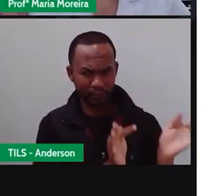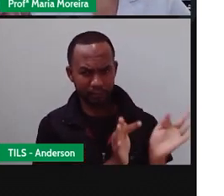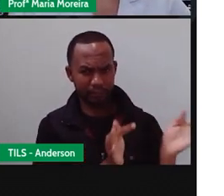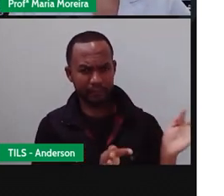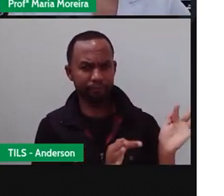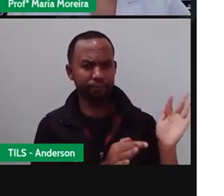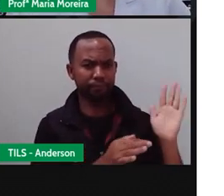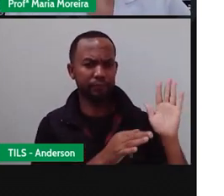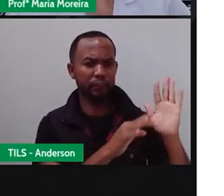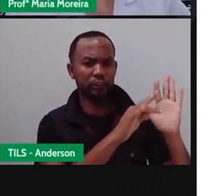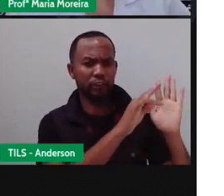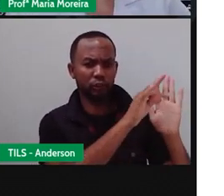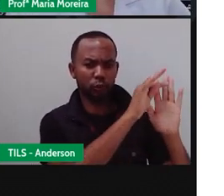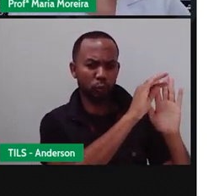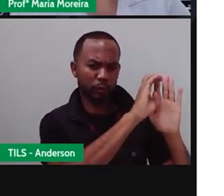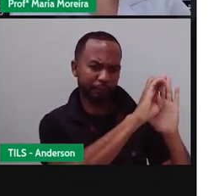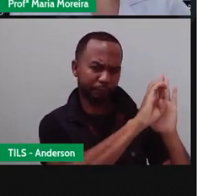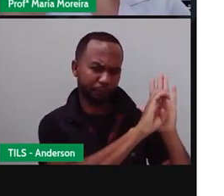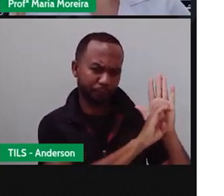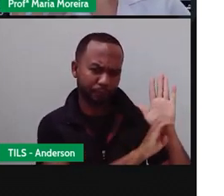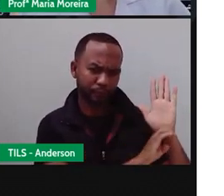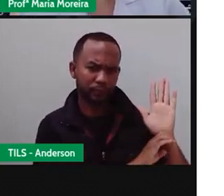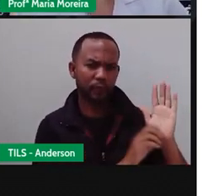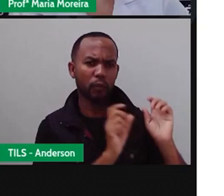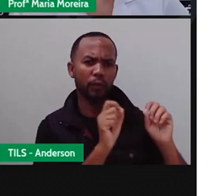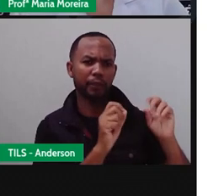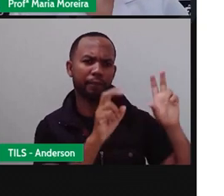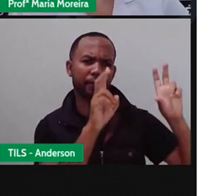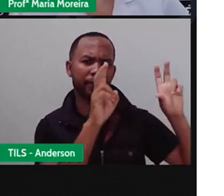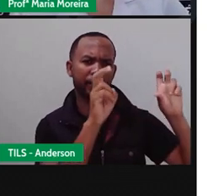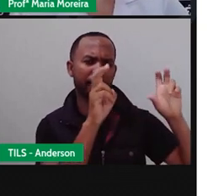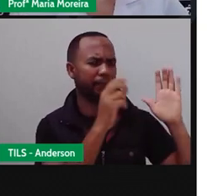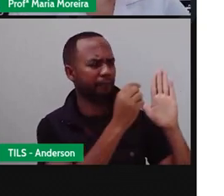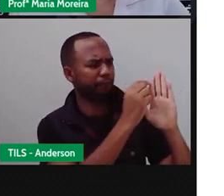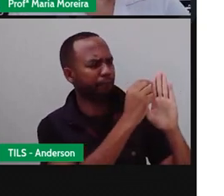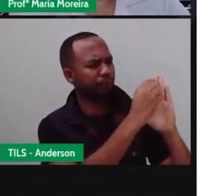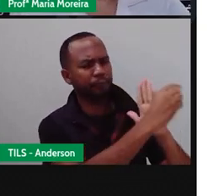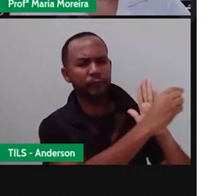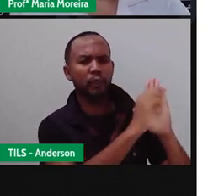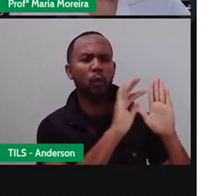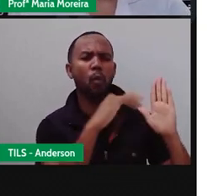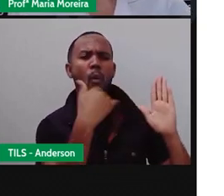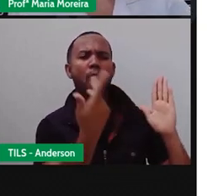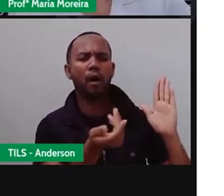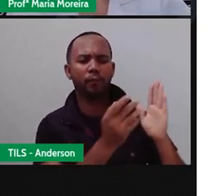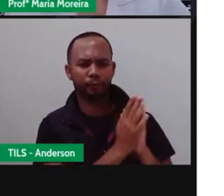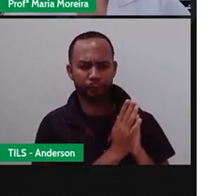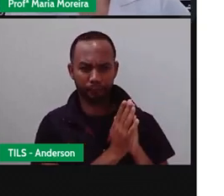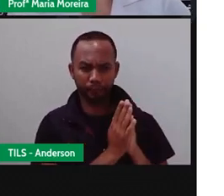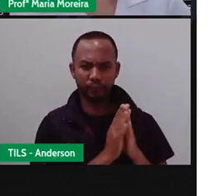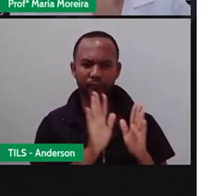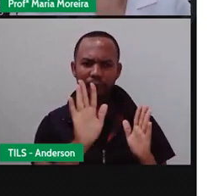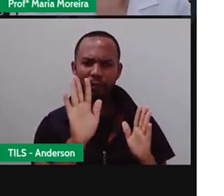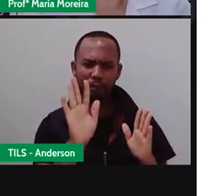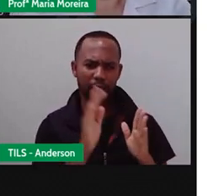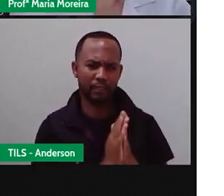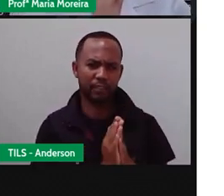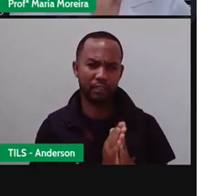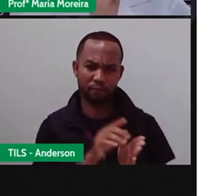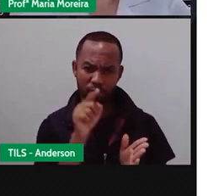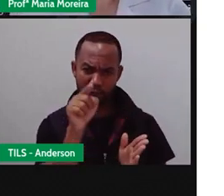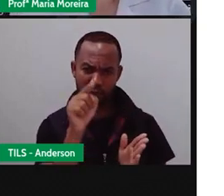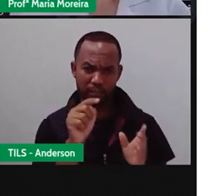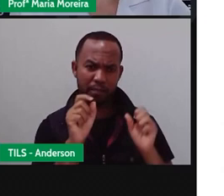Título, né, e esse título vai estar relacionado ao tipo de lista que será feita. Mas, eu posso fazer uma